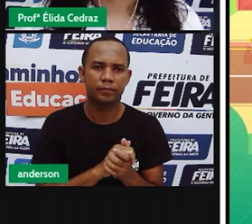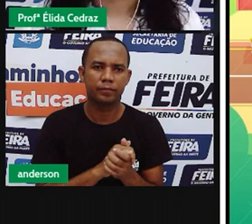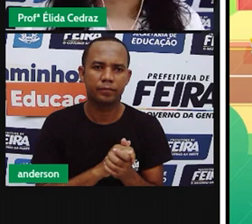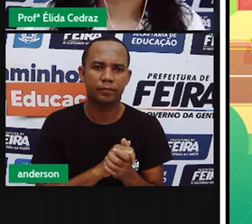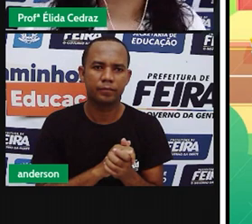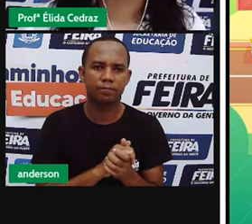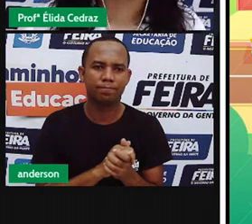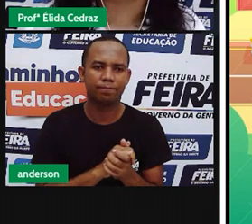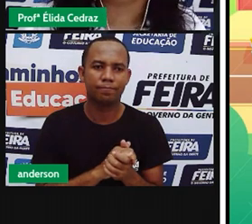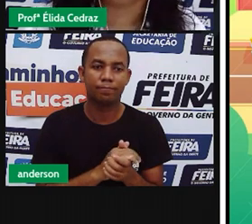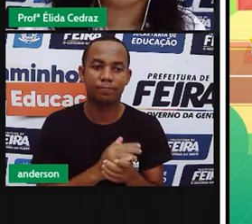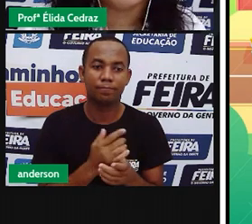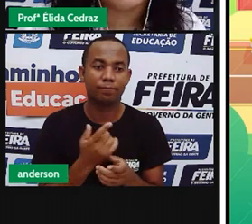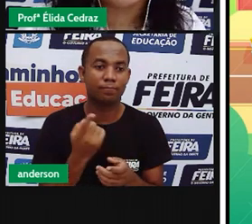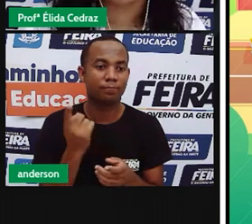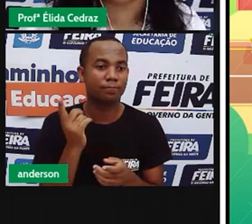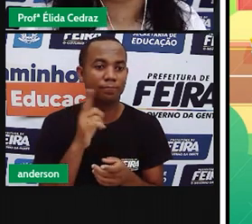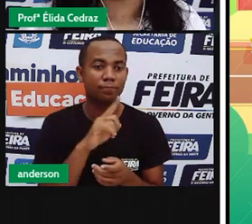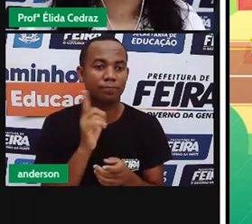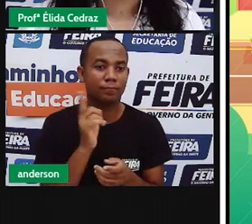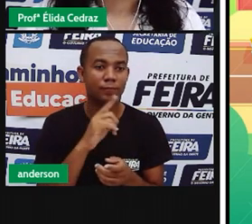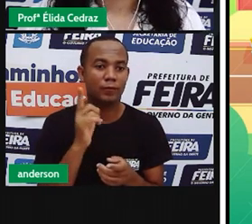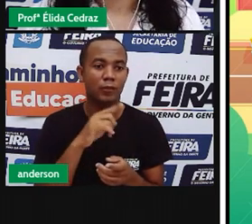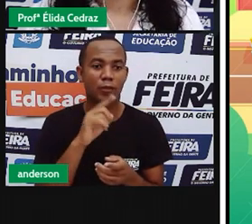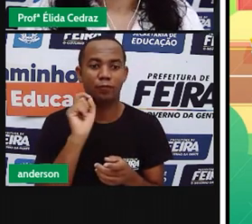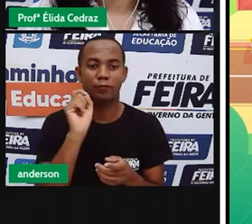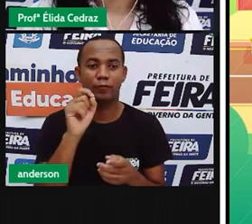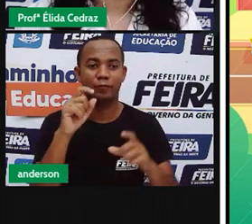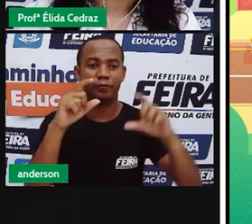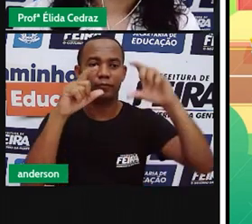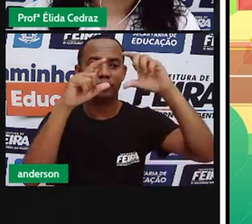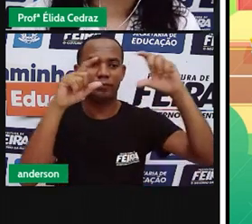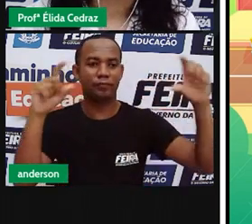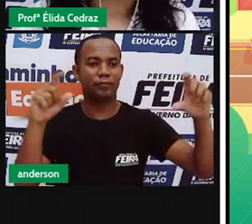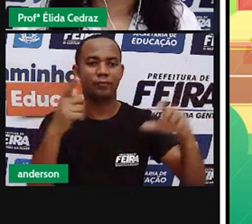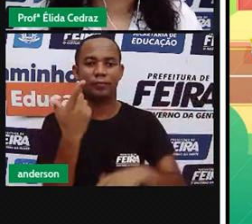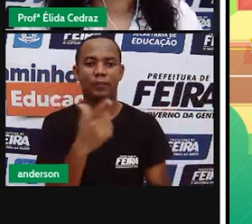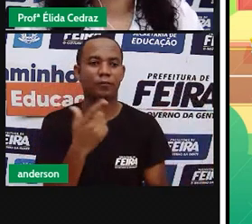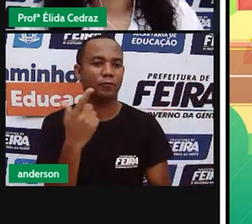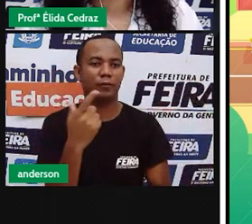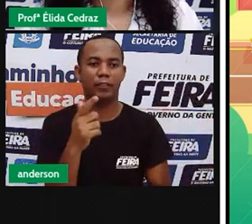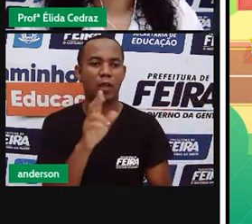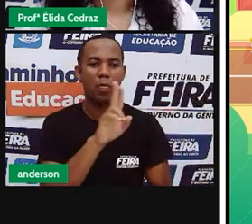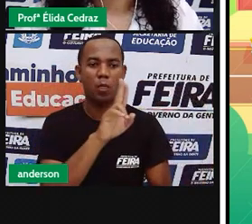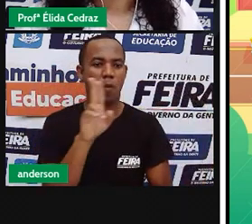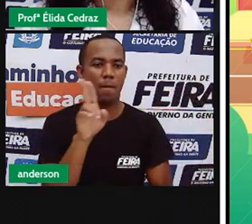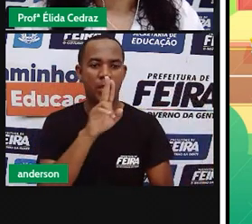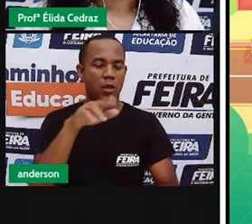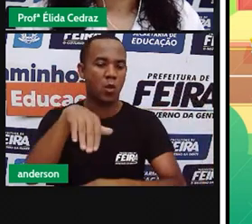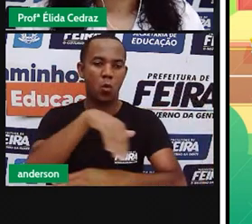Não tem placas que indicam o nome das ruas.